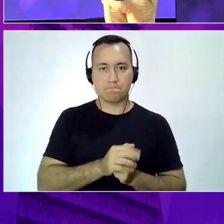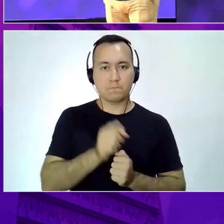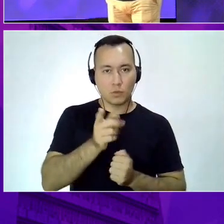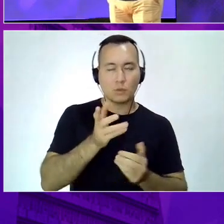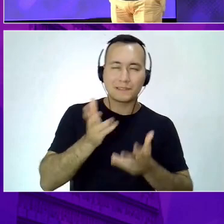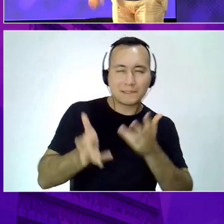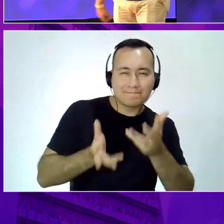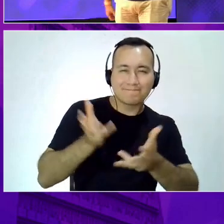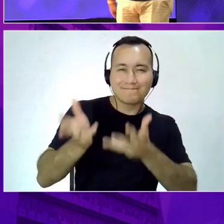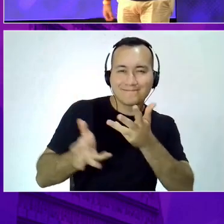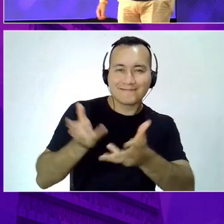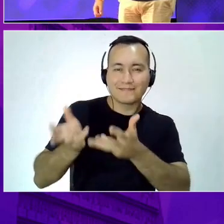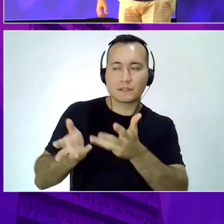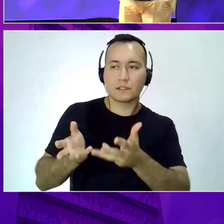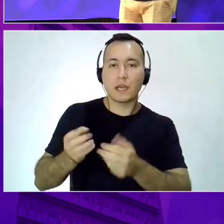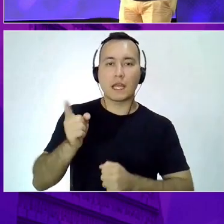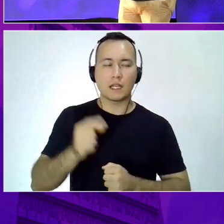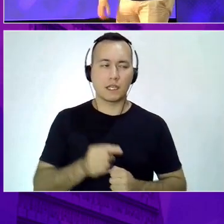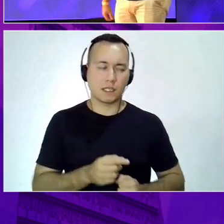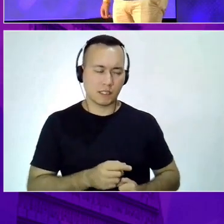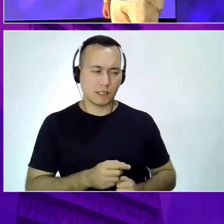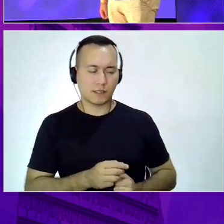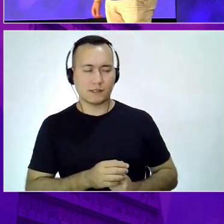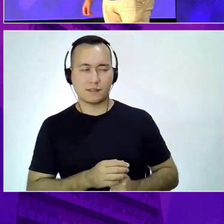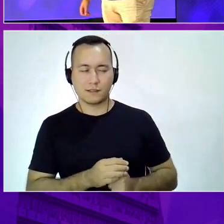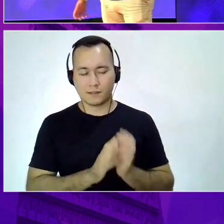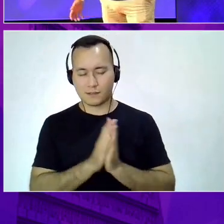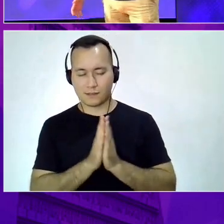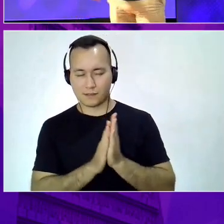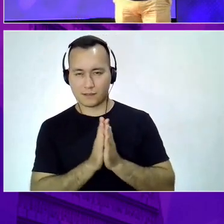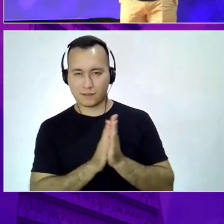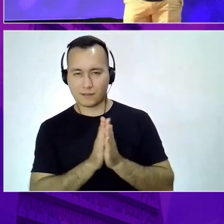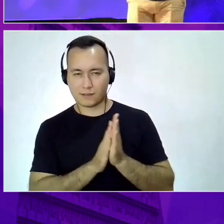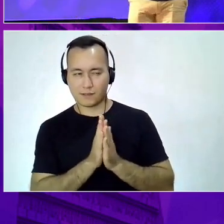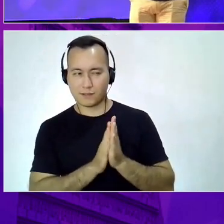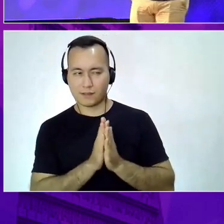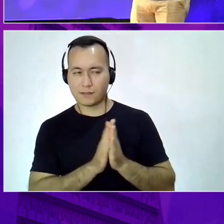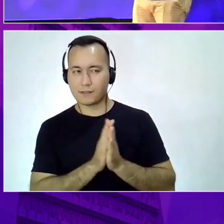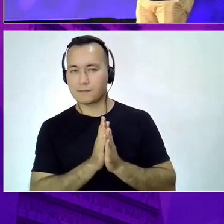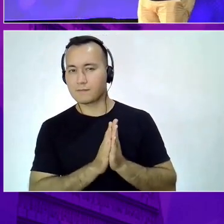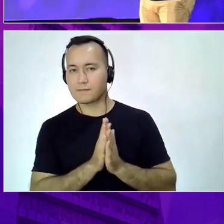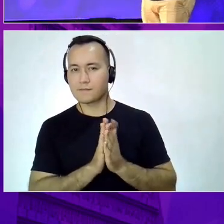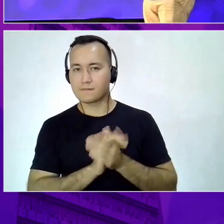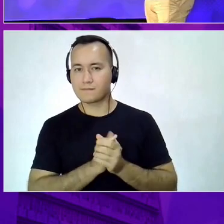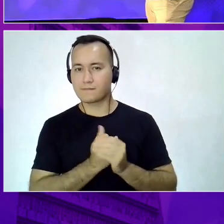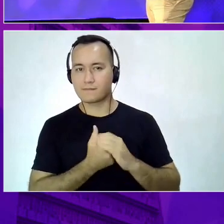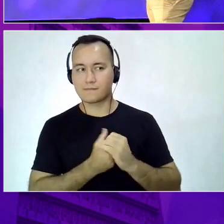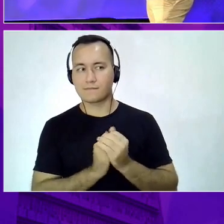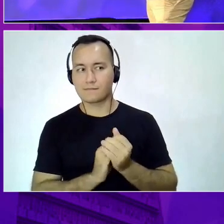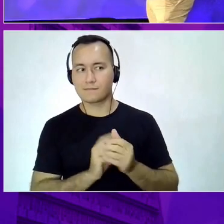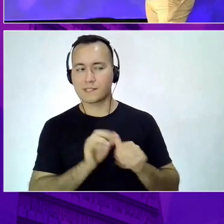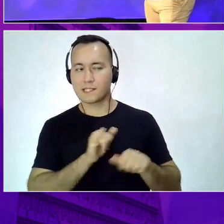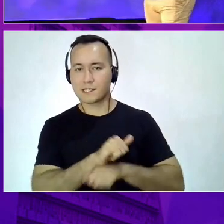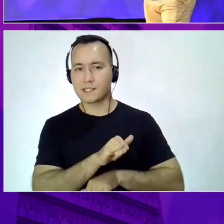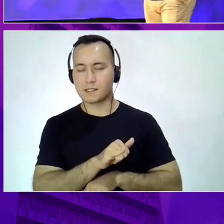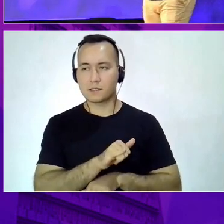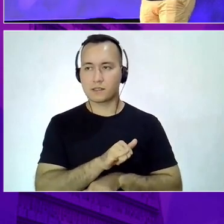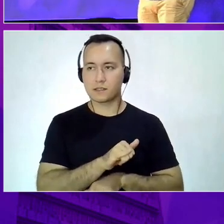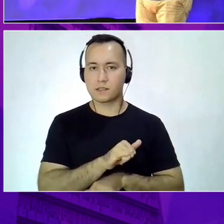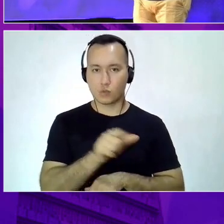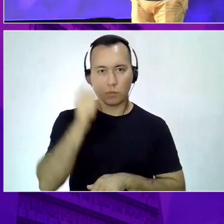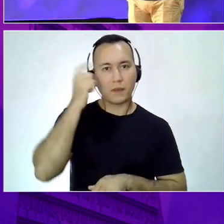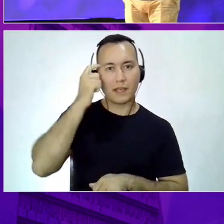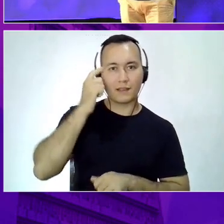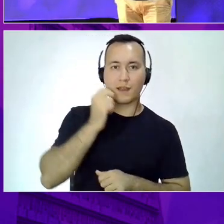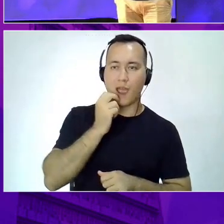não vai me dar crédito e vai me sacanear. Cara, você está perdido no encontro com os opostos. você está querendo